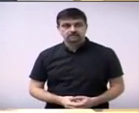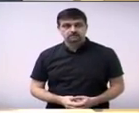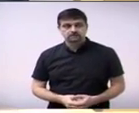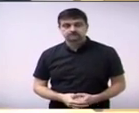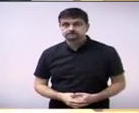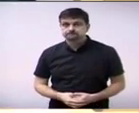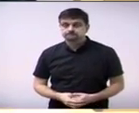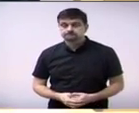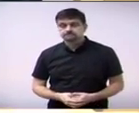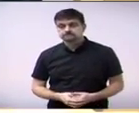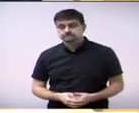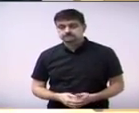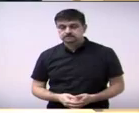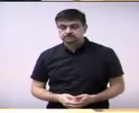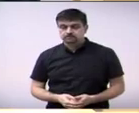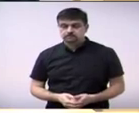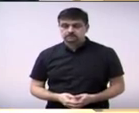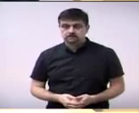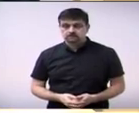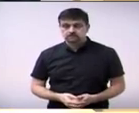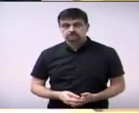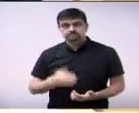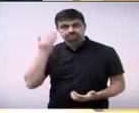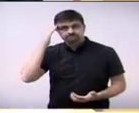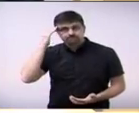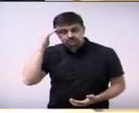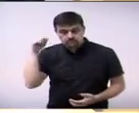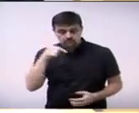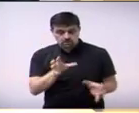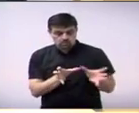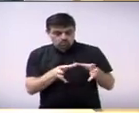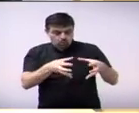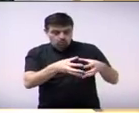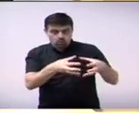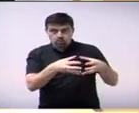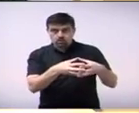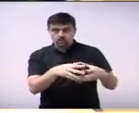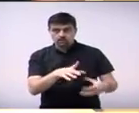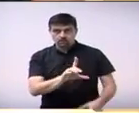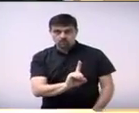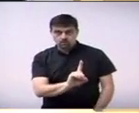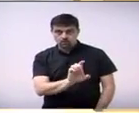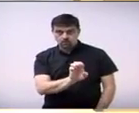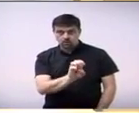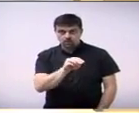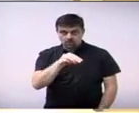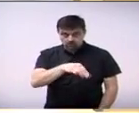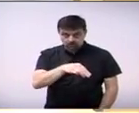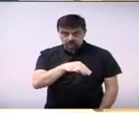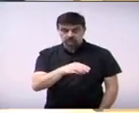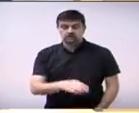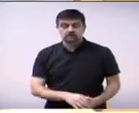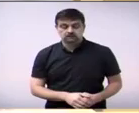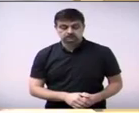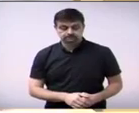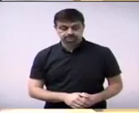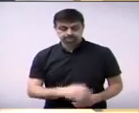E saber que o DEM faz parte de um grupo, outro grupo político do qual eu fazia parte.